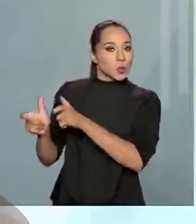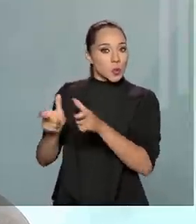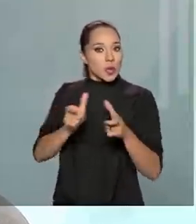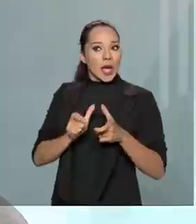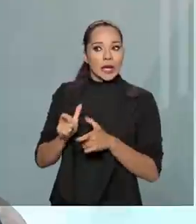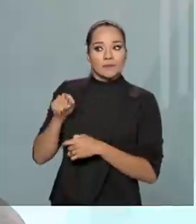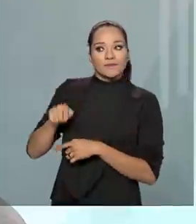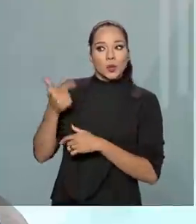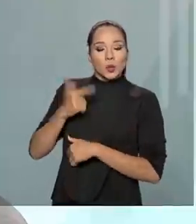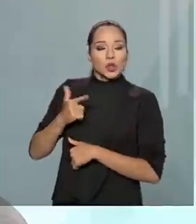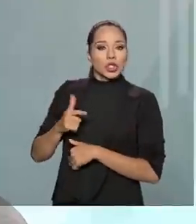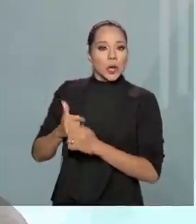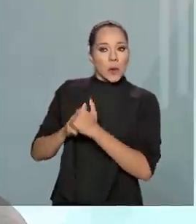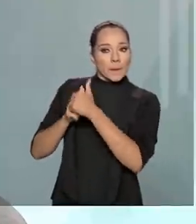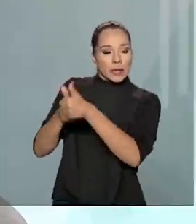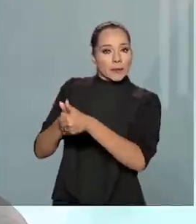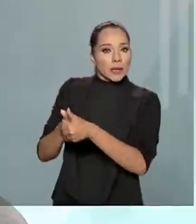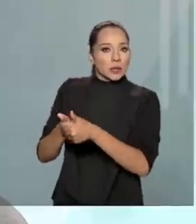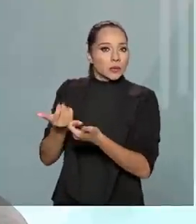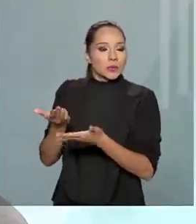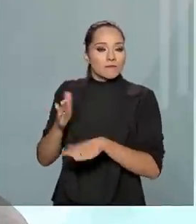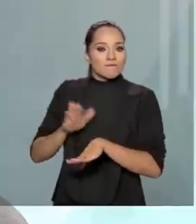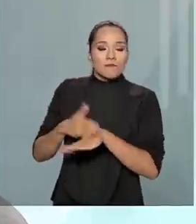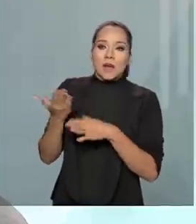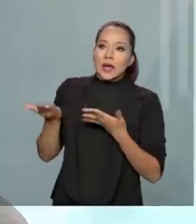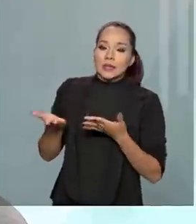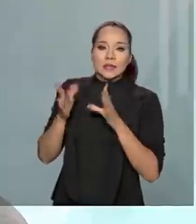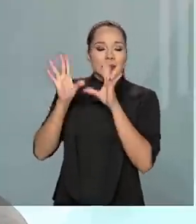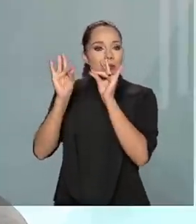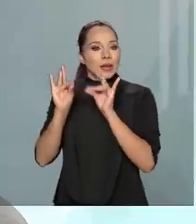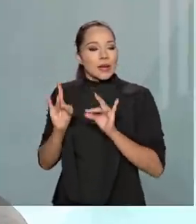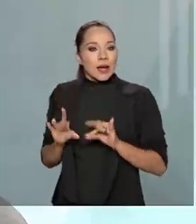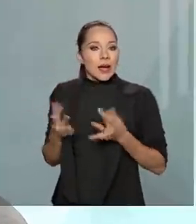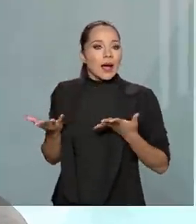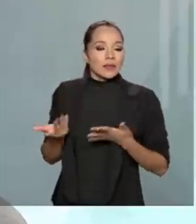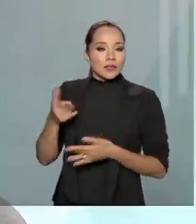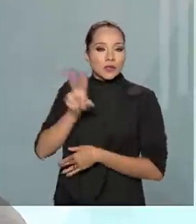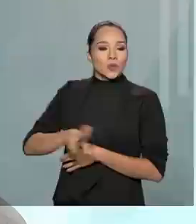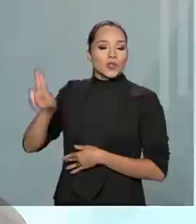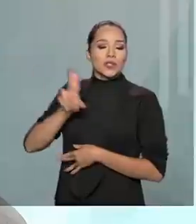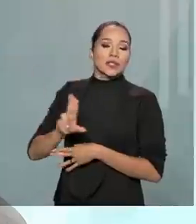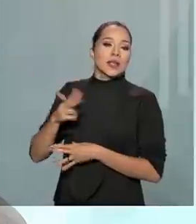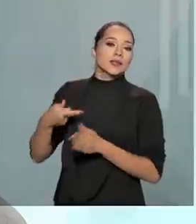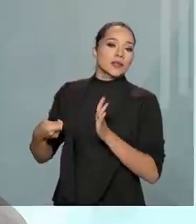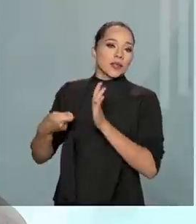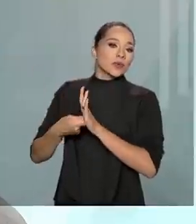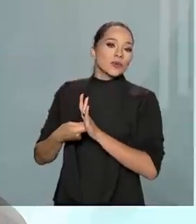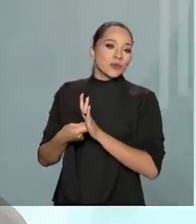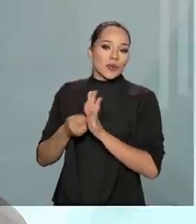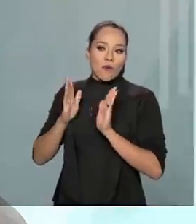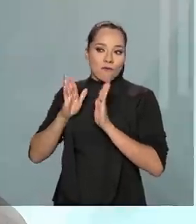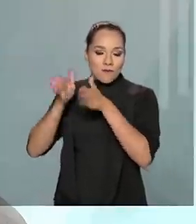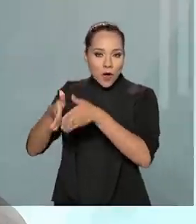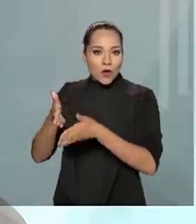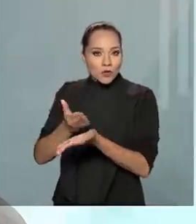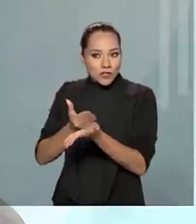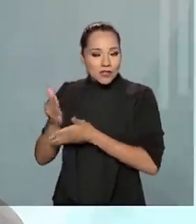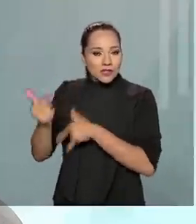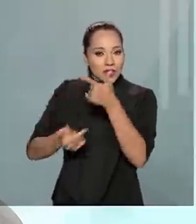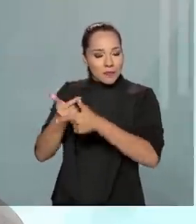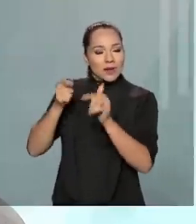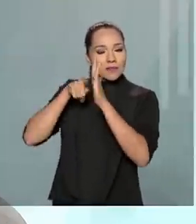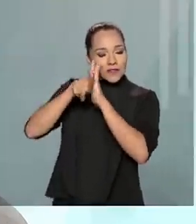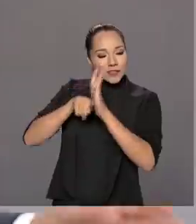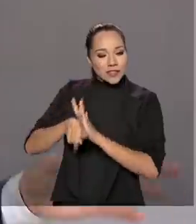nós não tínhamos um acompanhamento mais detalhado, nós utilizássemos essas denúncias como algum foco de início de trabalhos